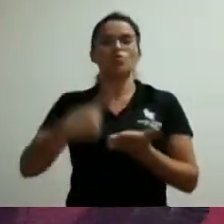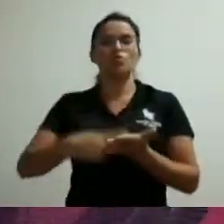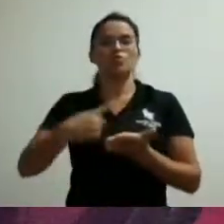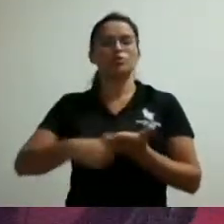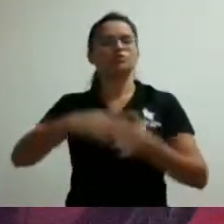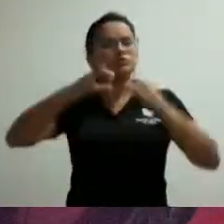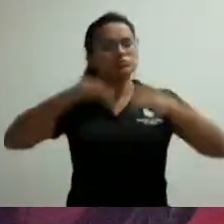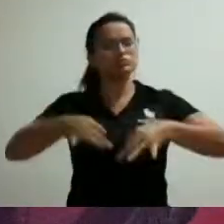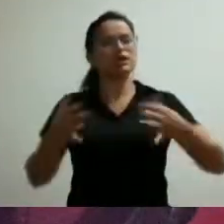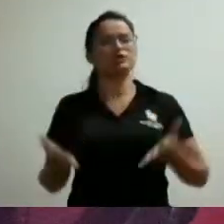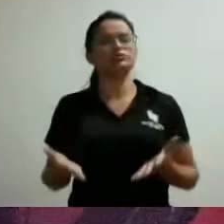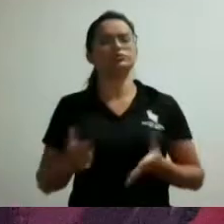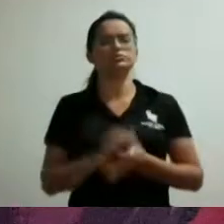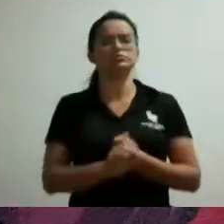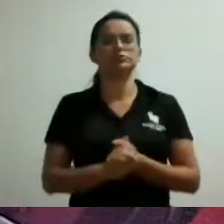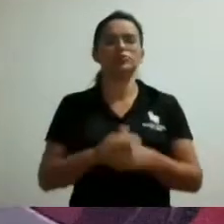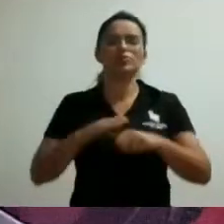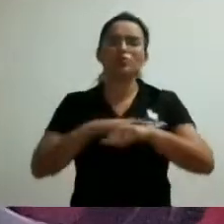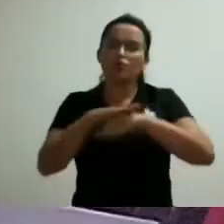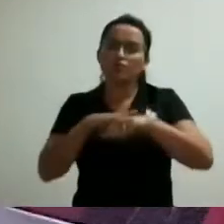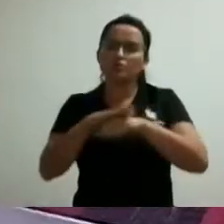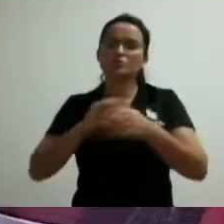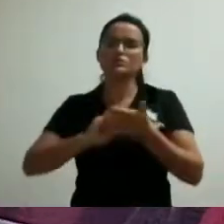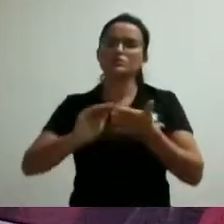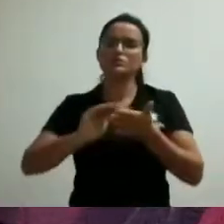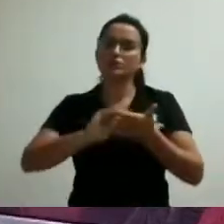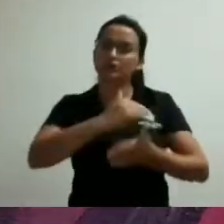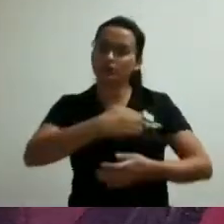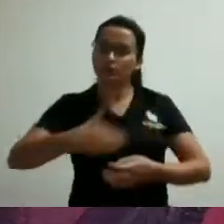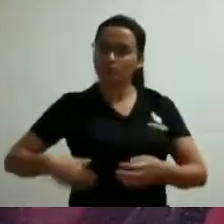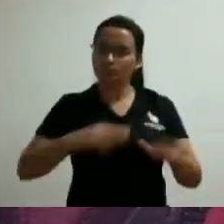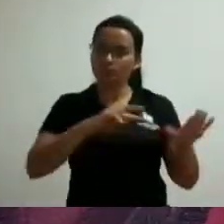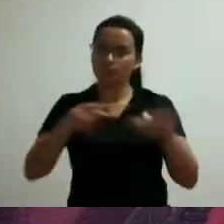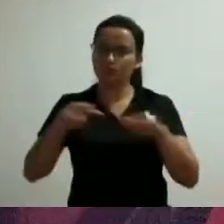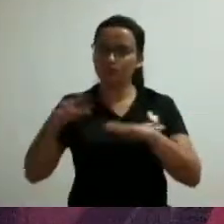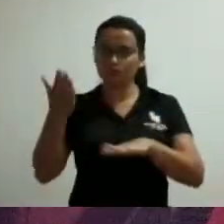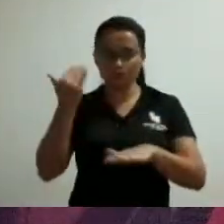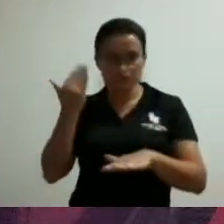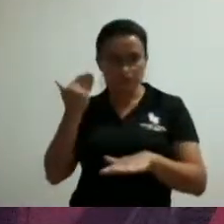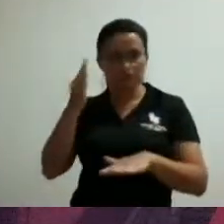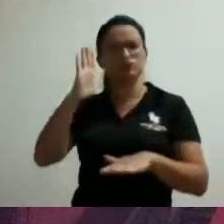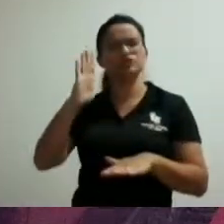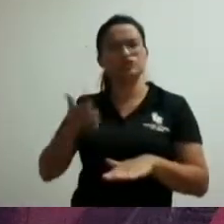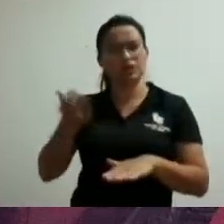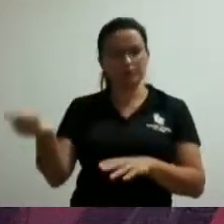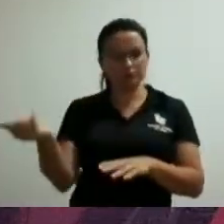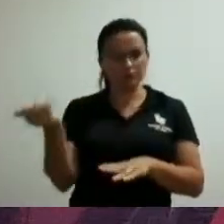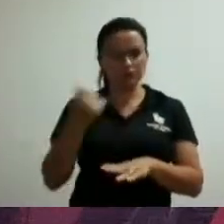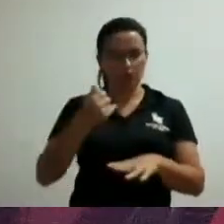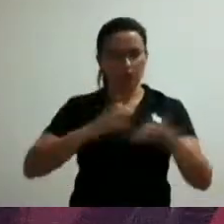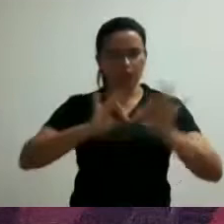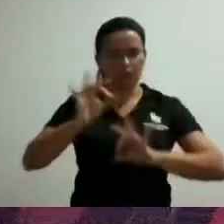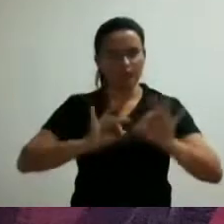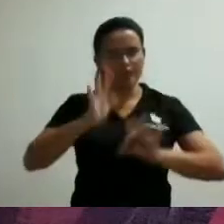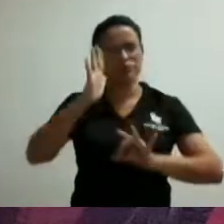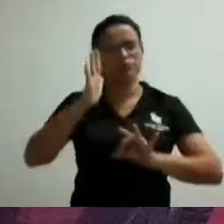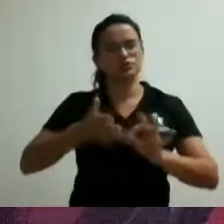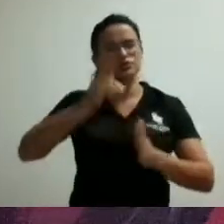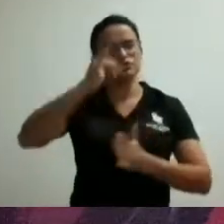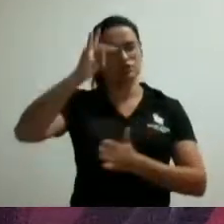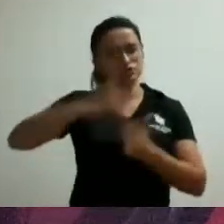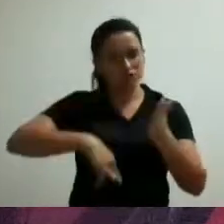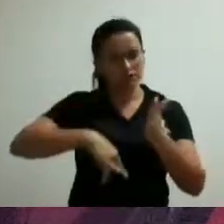conversando com o secretário de governo semana passada o documento está sendo elaborado em breve nós